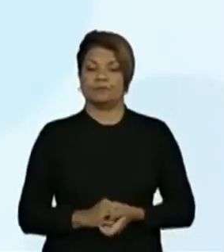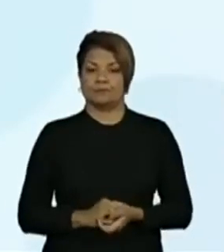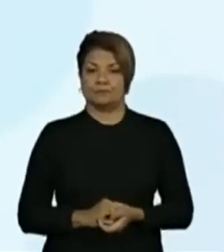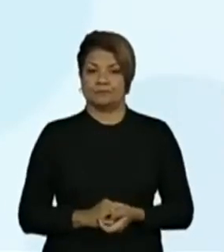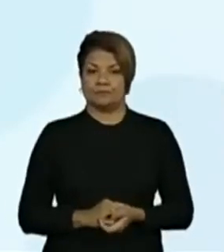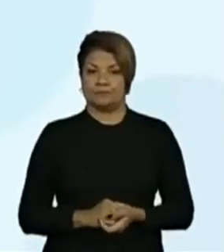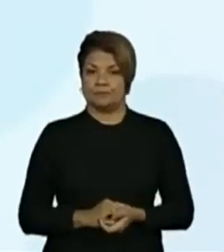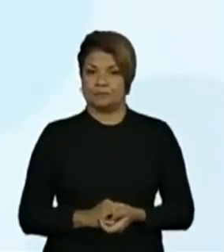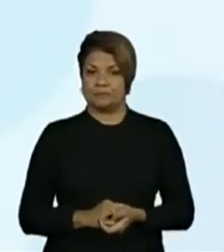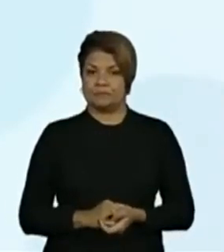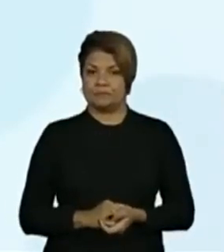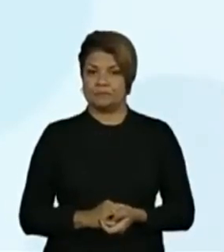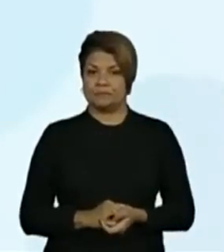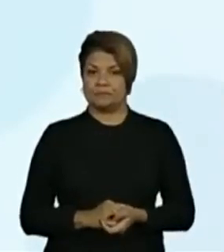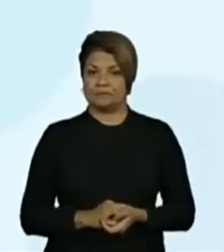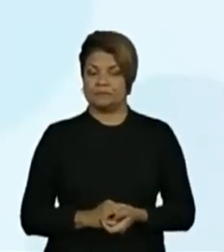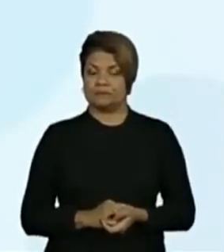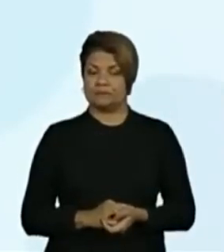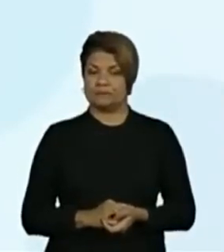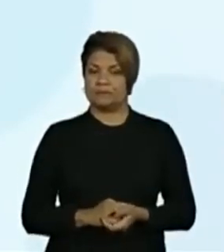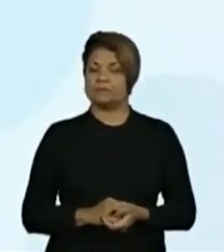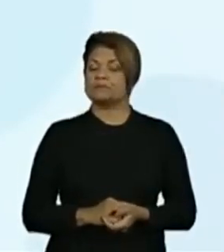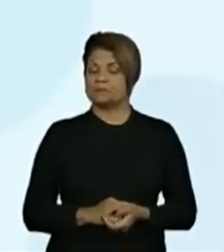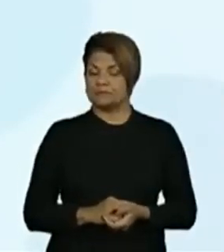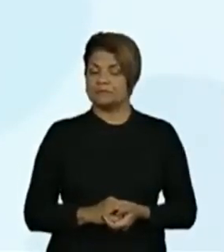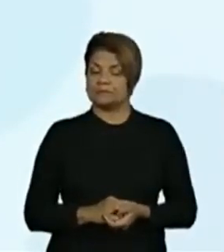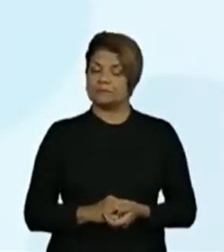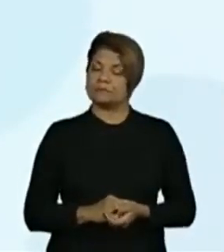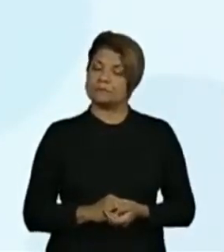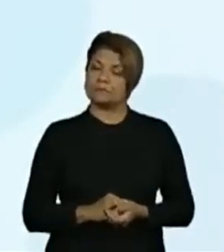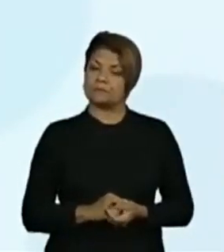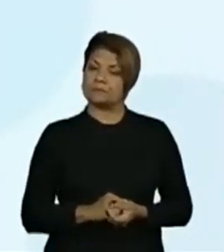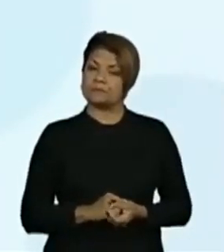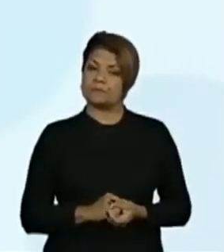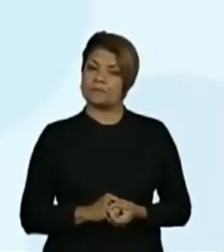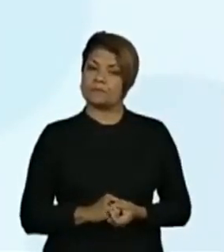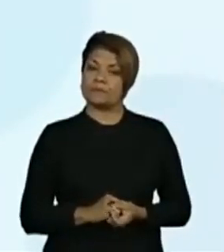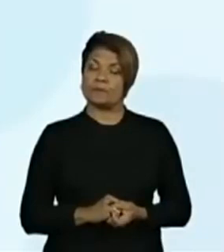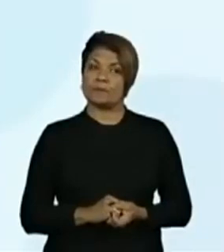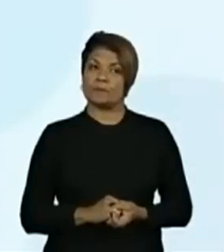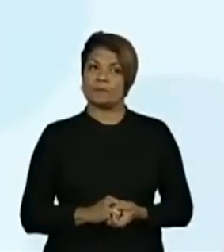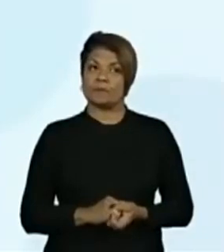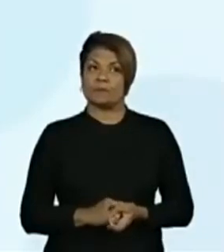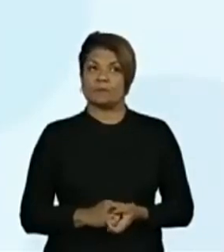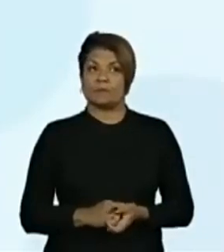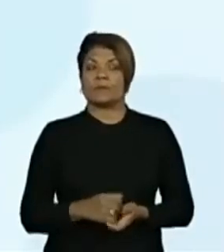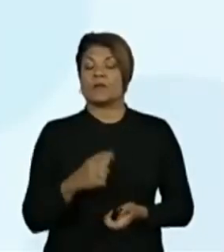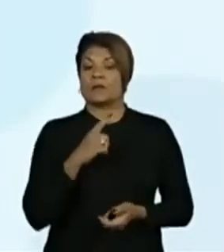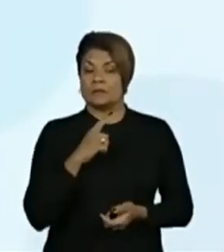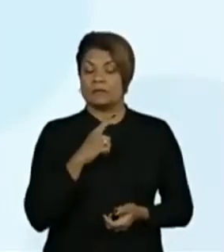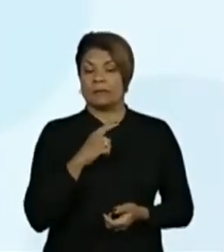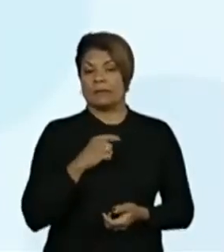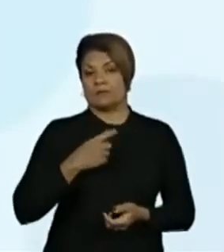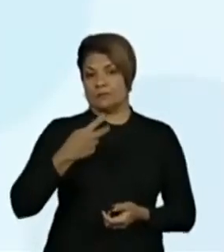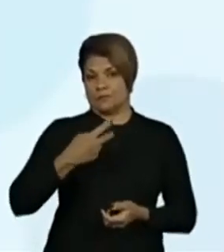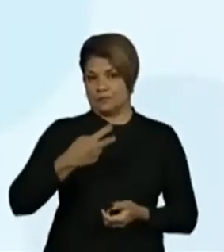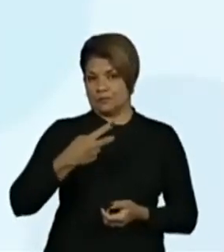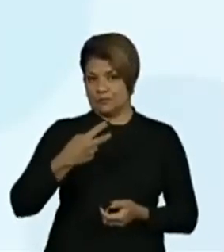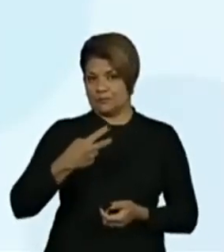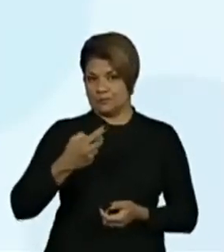Temos aí o número que Júlia escreveu. Temos, então, o segundo número.